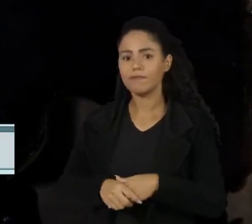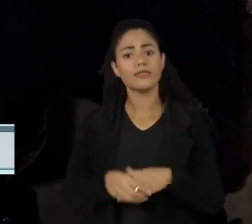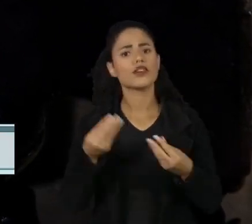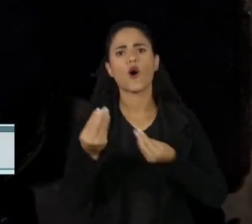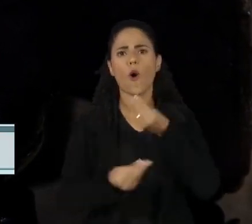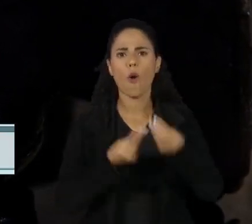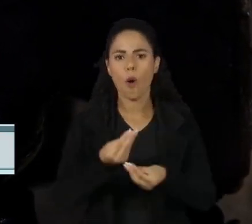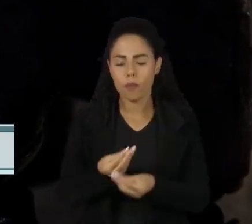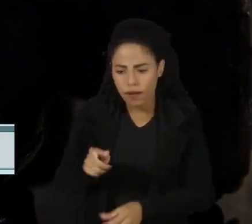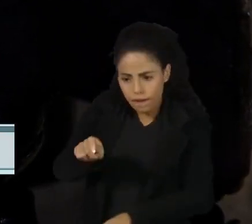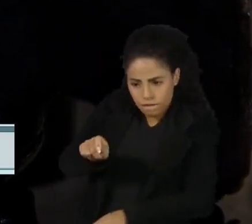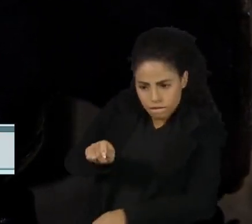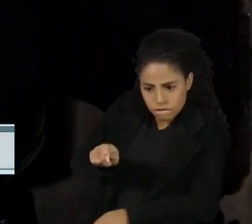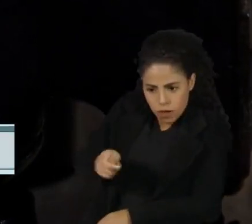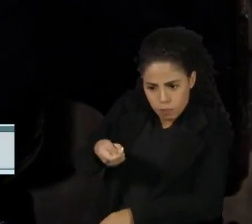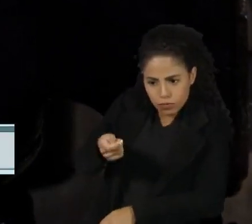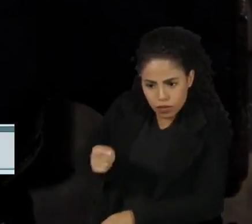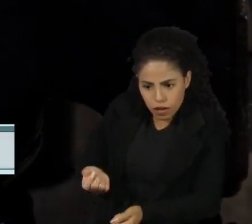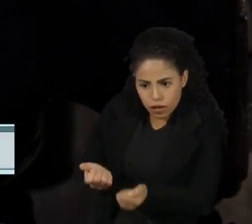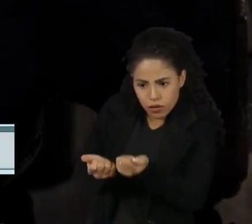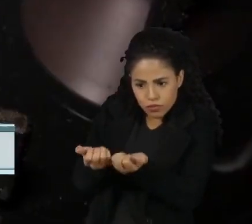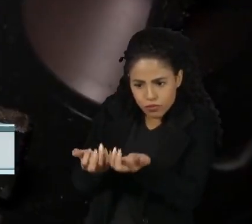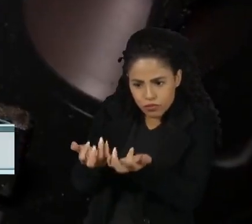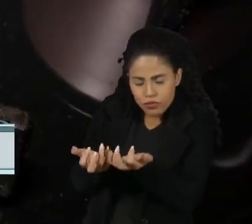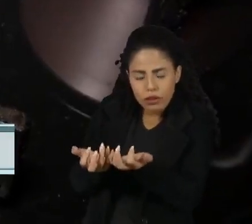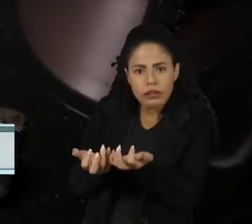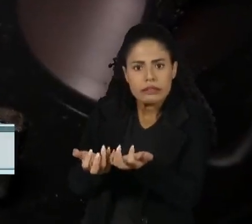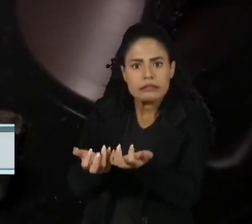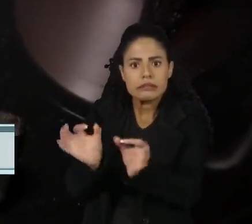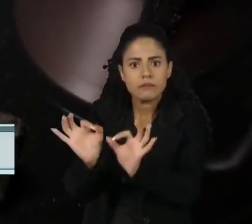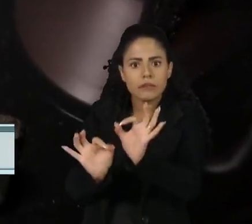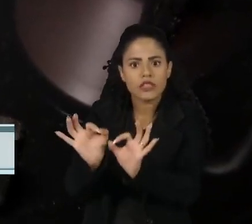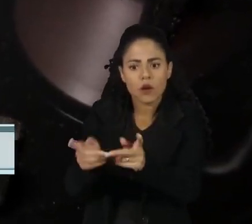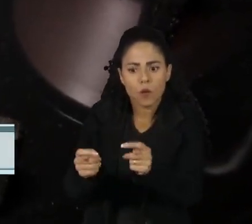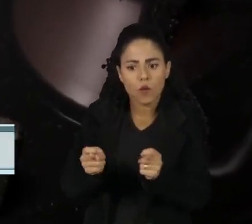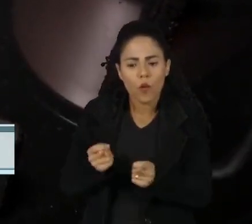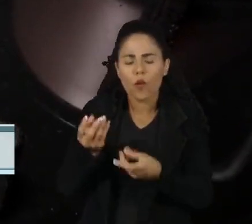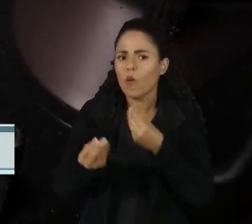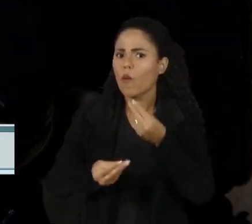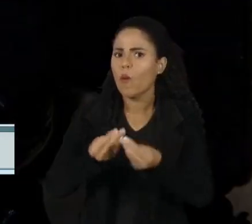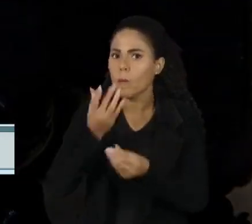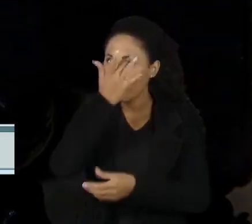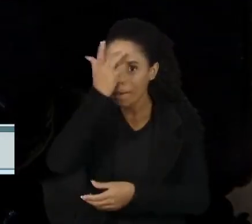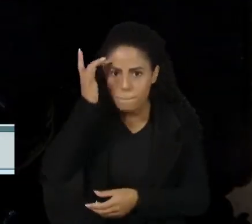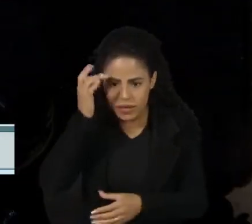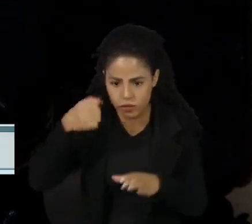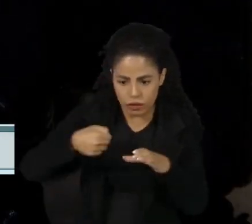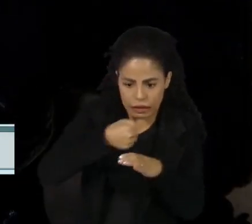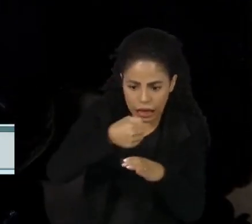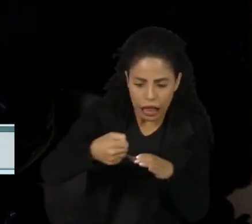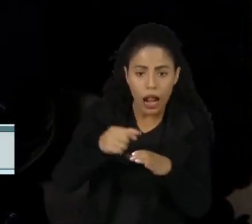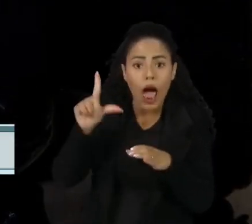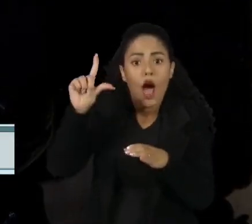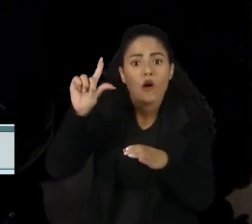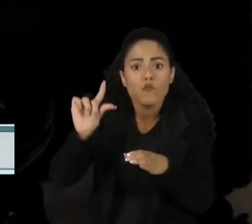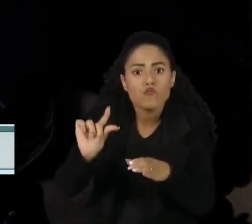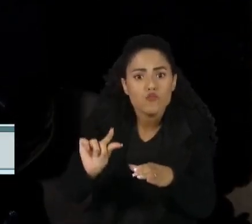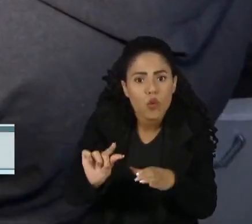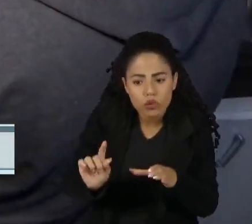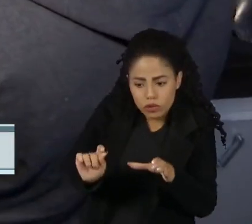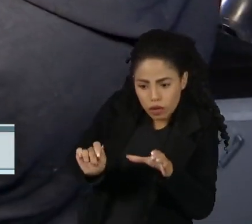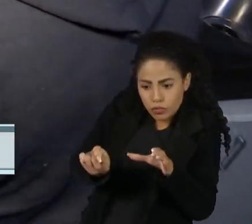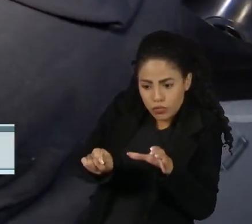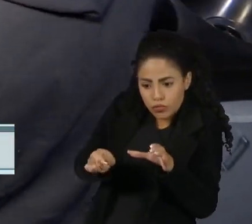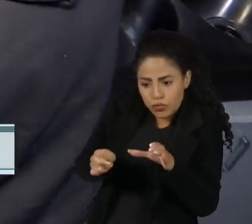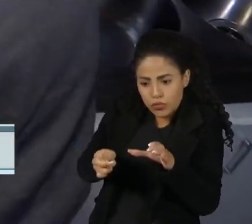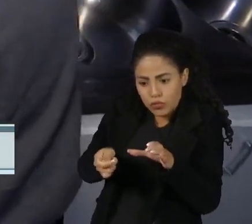do fogão exige cada vez mais planejamento. Para economizar, já tem gente cozinhando menos e usando só o fogo baixo.